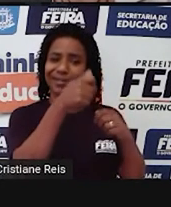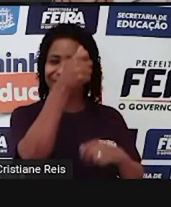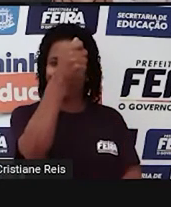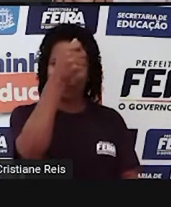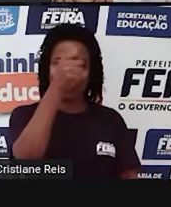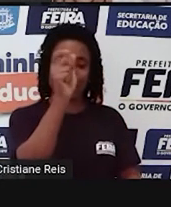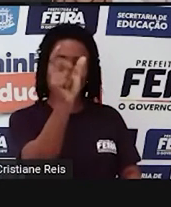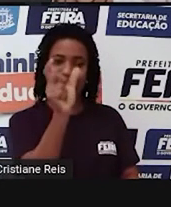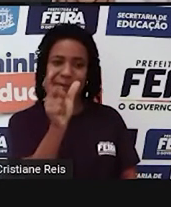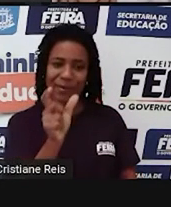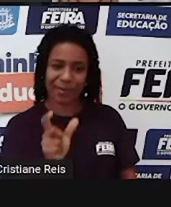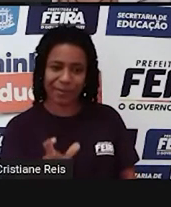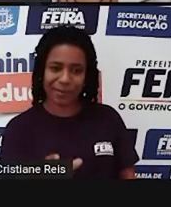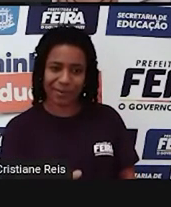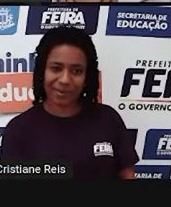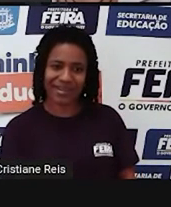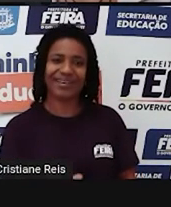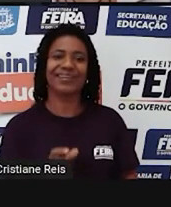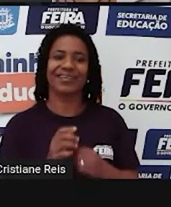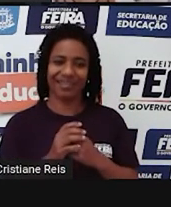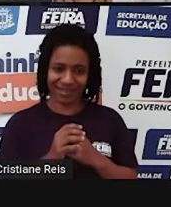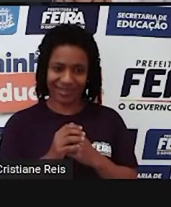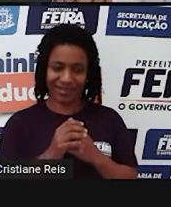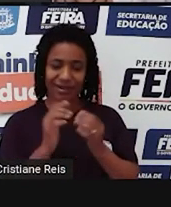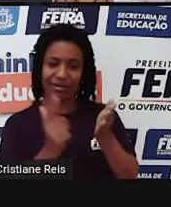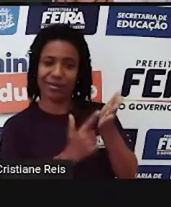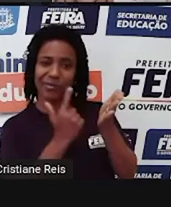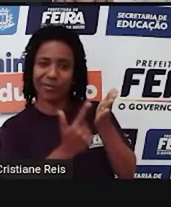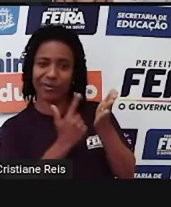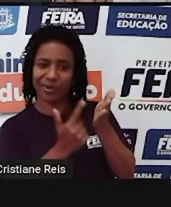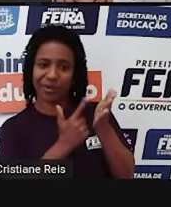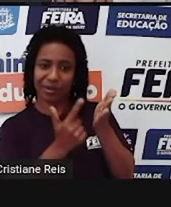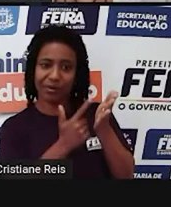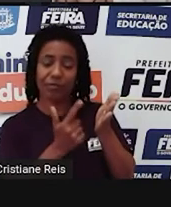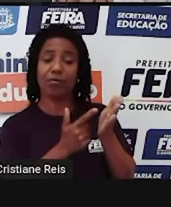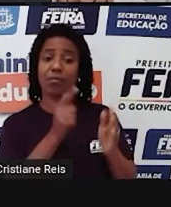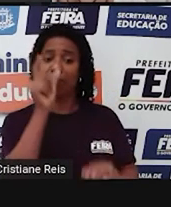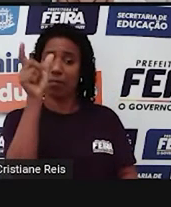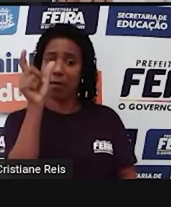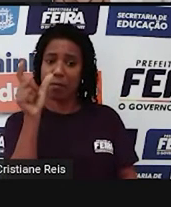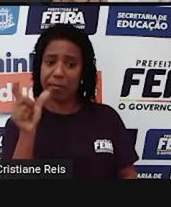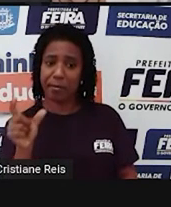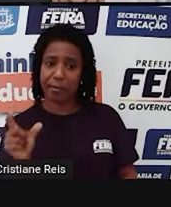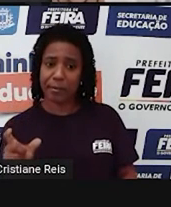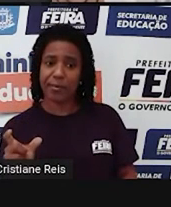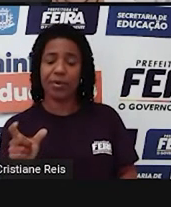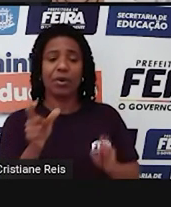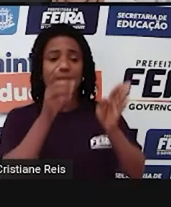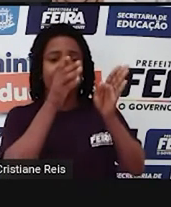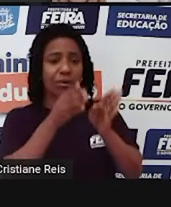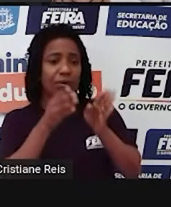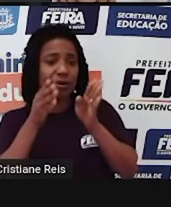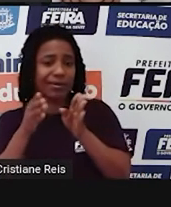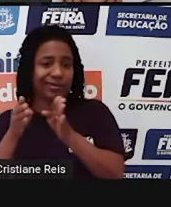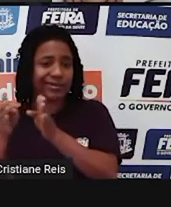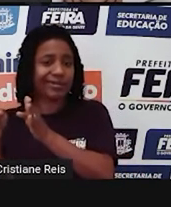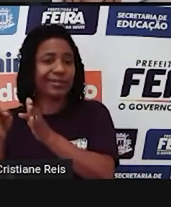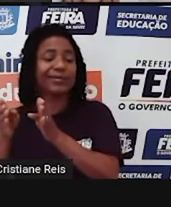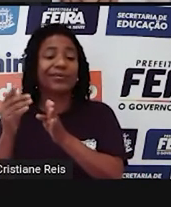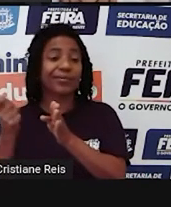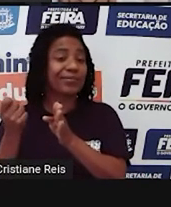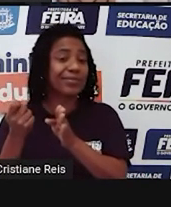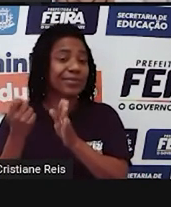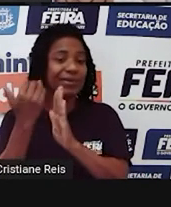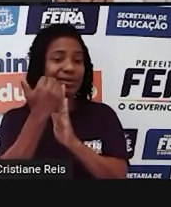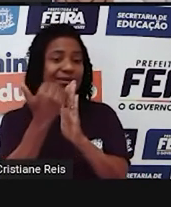um livro que tem várias palavras de um idioma Estão organizadas essas palavras